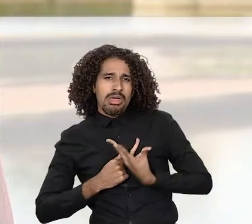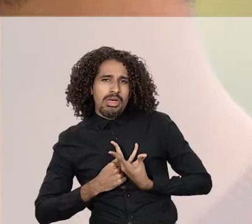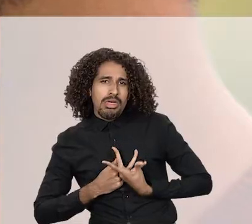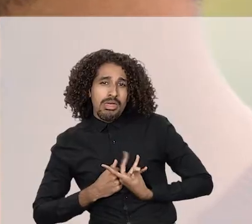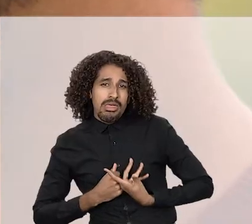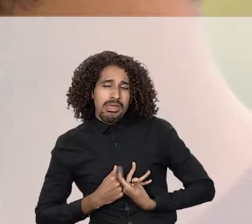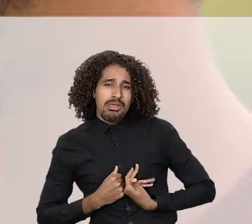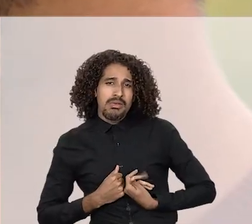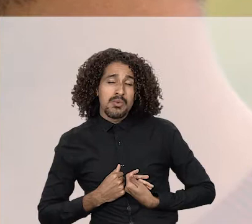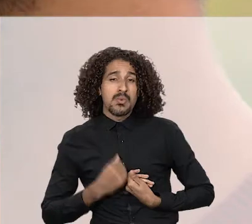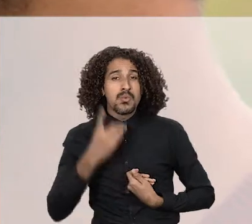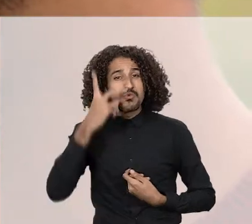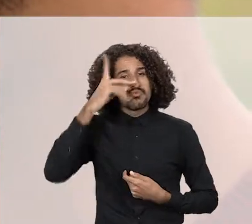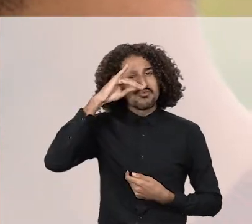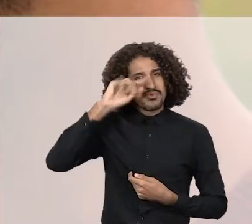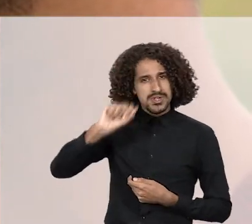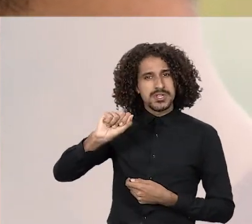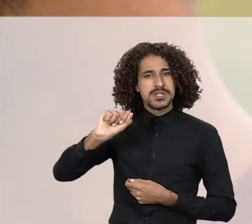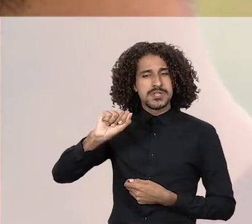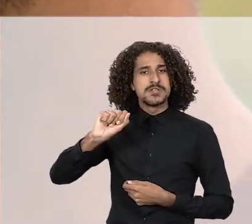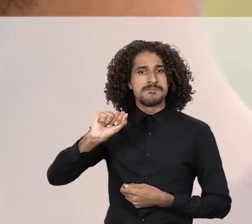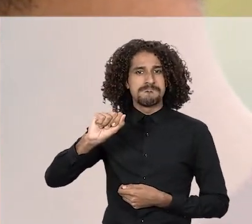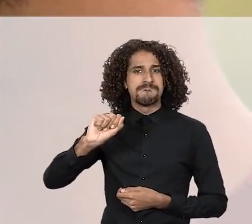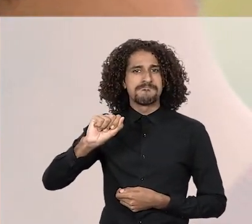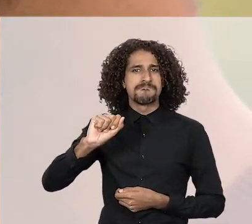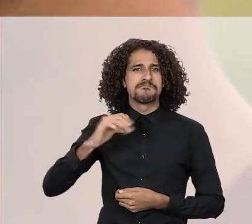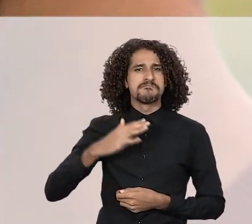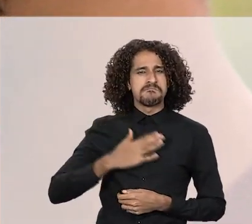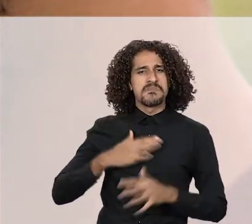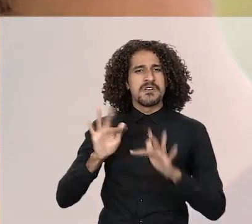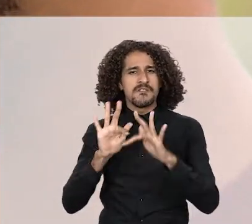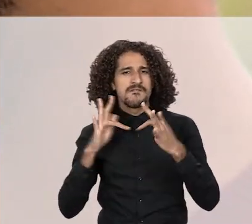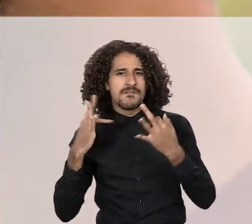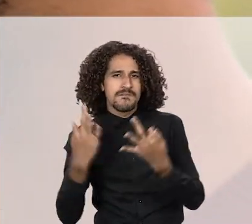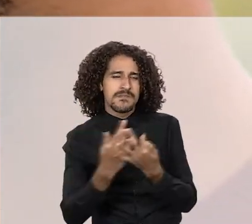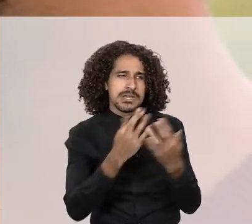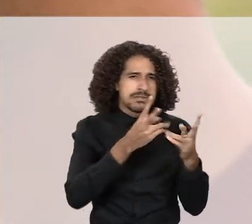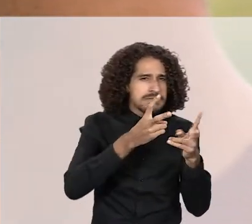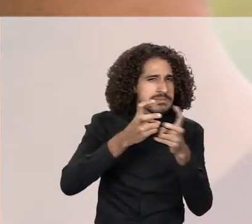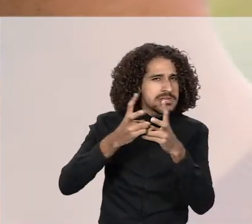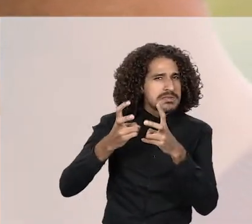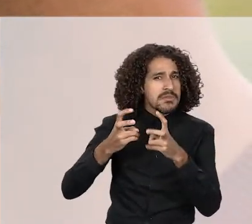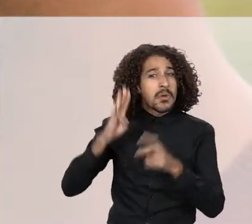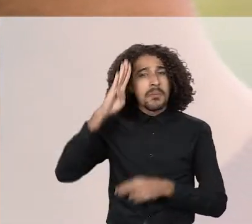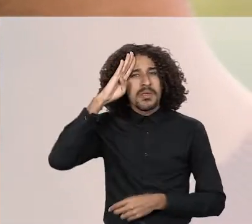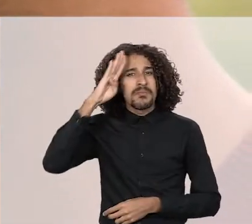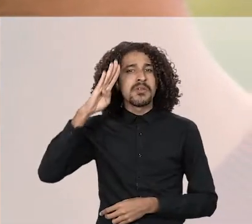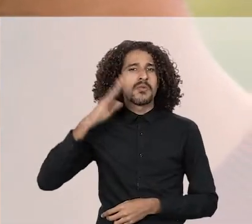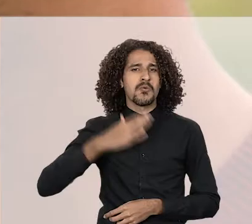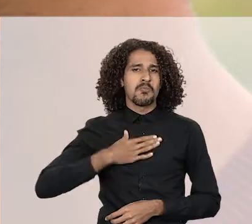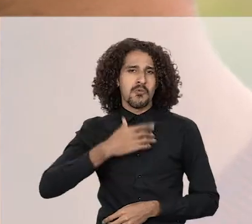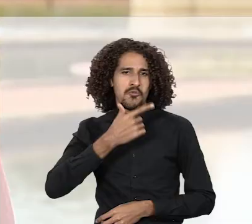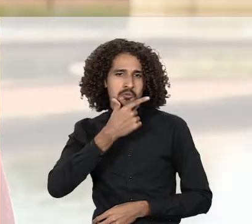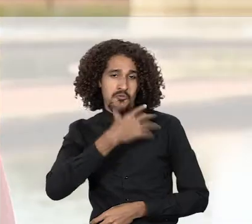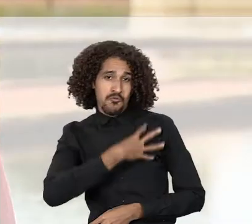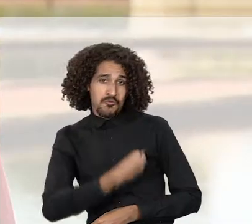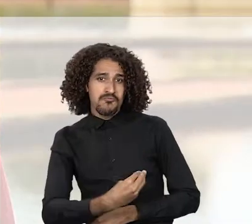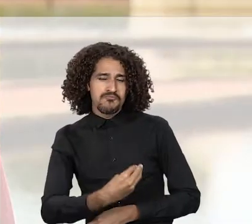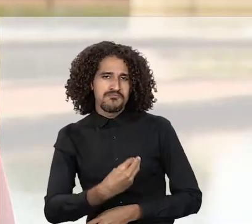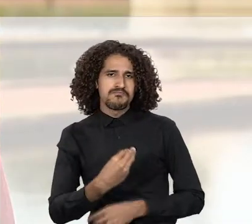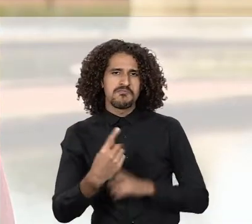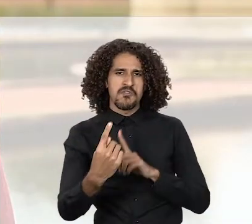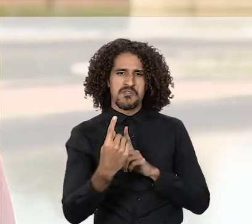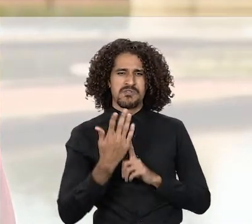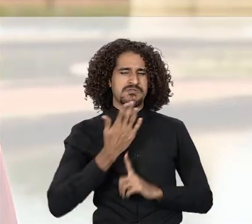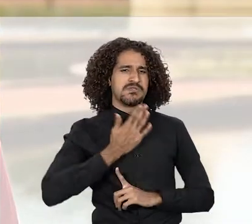baixa, até que chegou um dia que os meus familiares e principalmente meu filho, ele